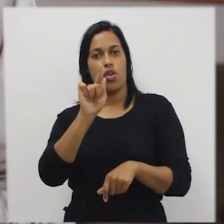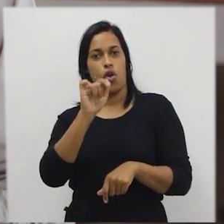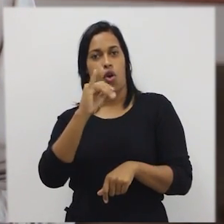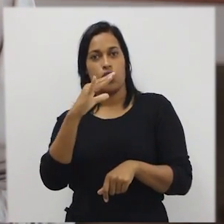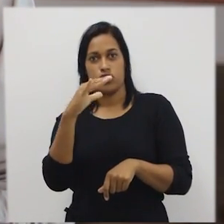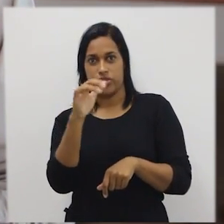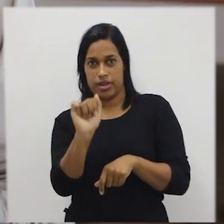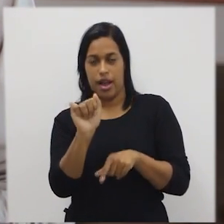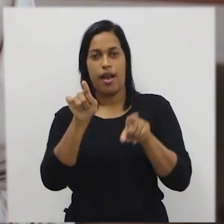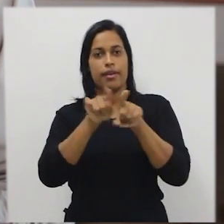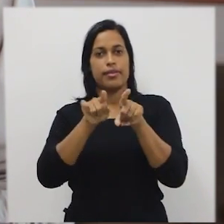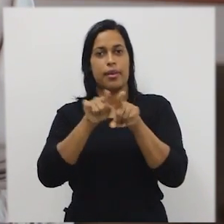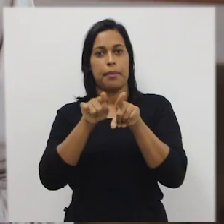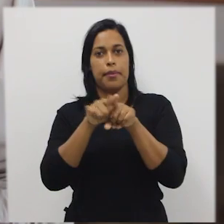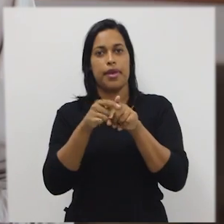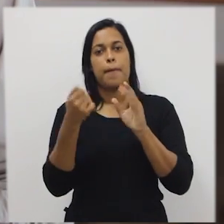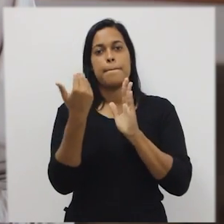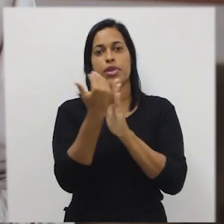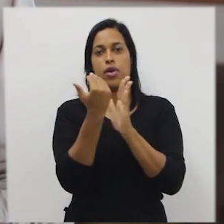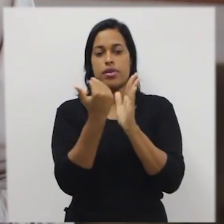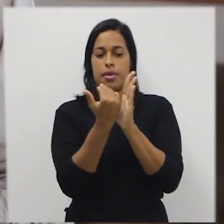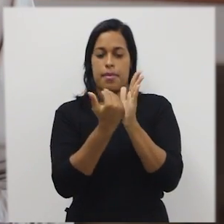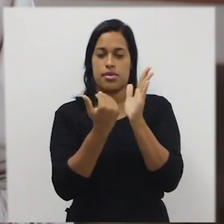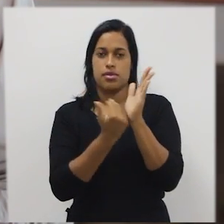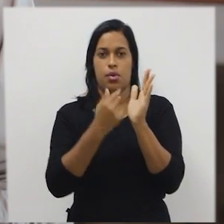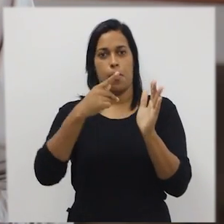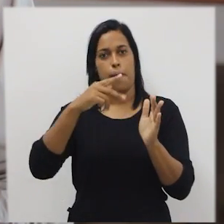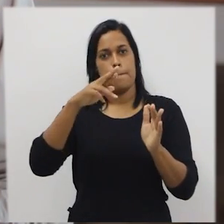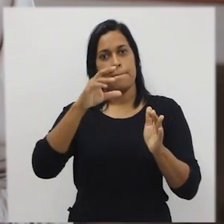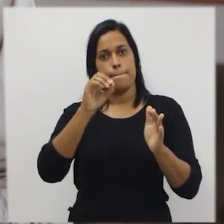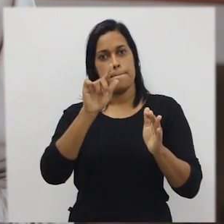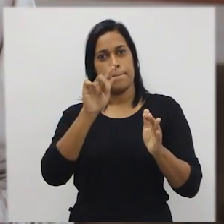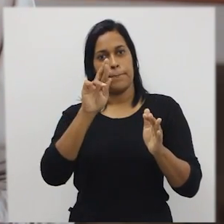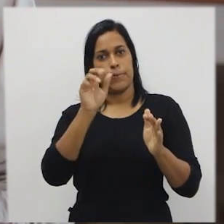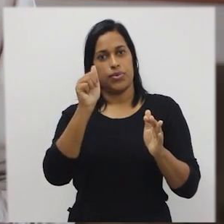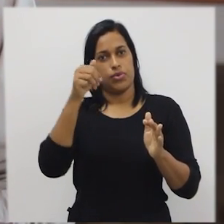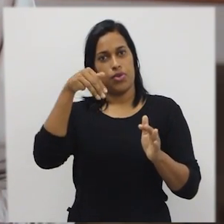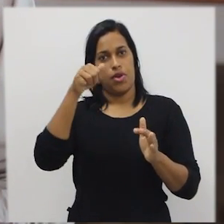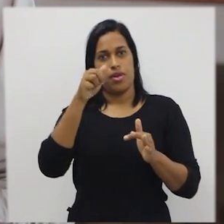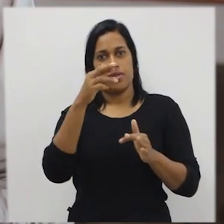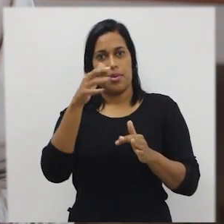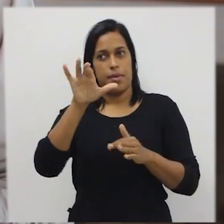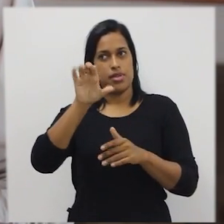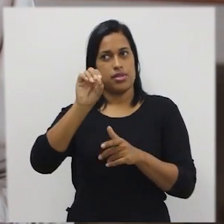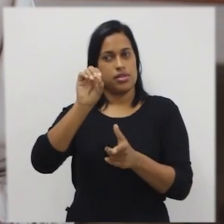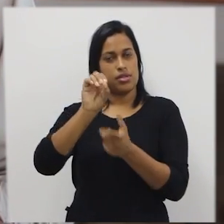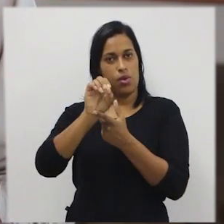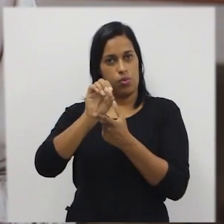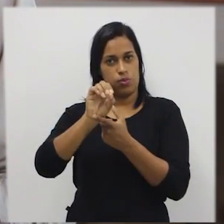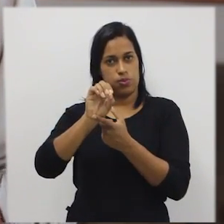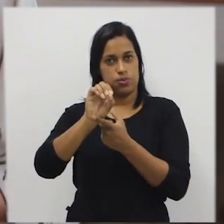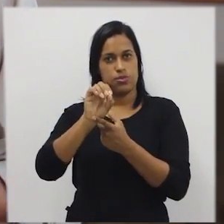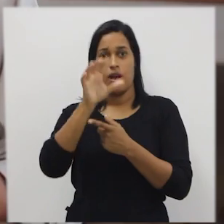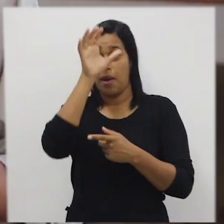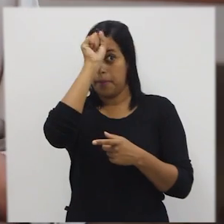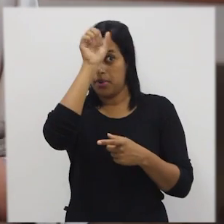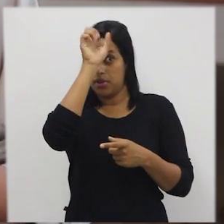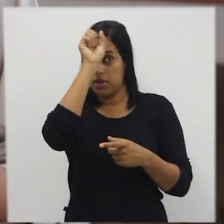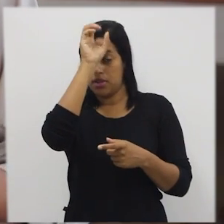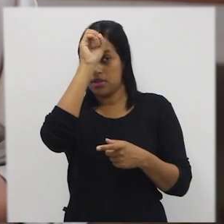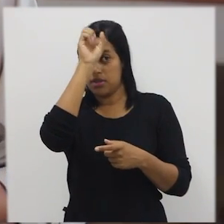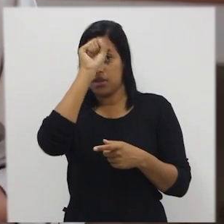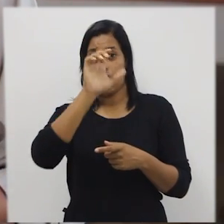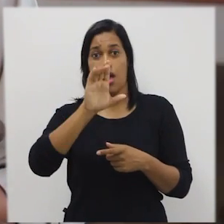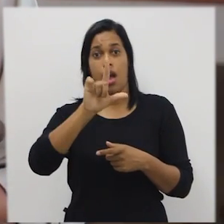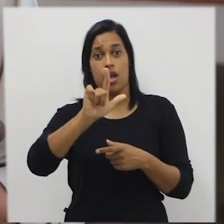de programação. É o que nós iremos trabalhar na disciplina. Lógica de programação. Vamos aprender a